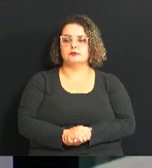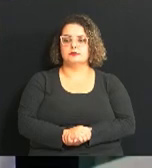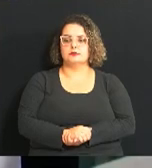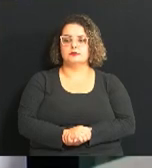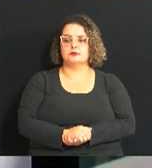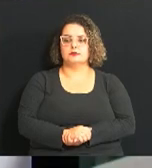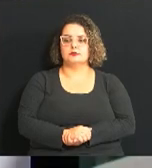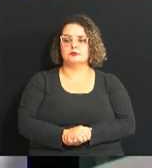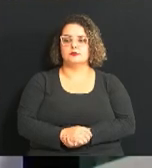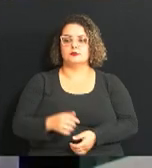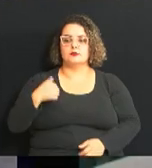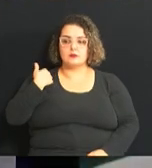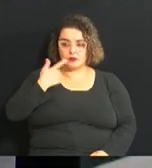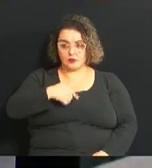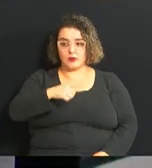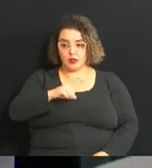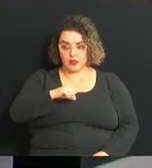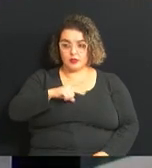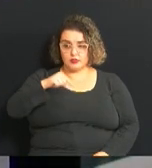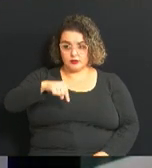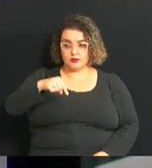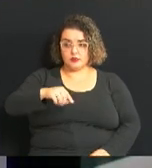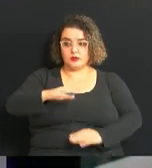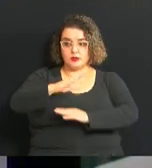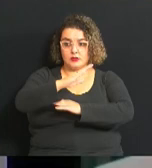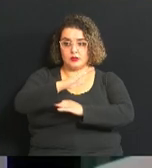Nós tivemos aqui nessa casa